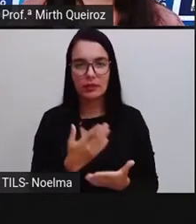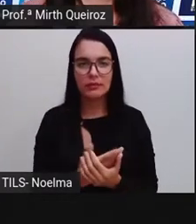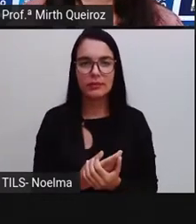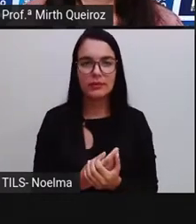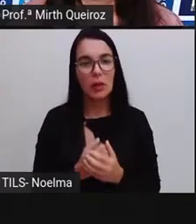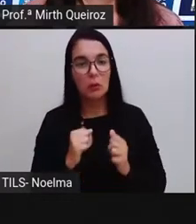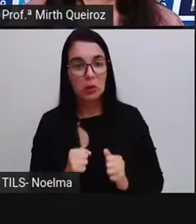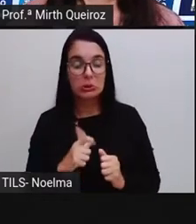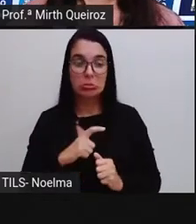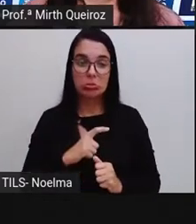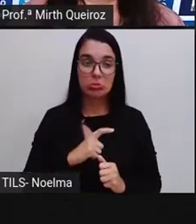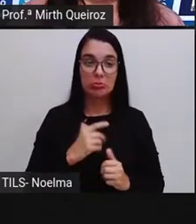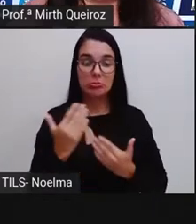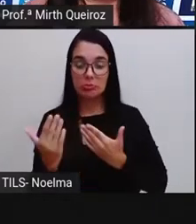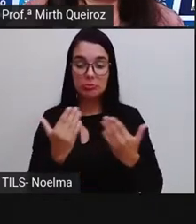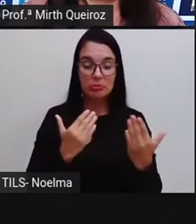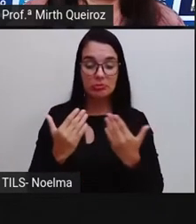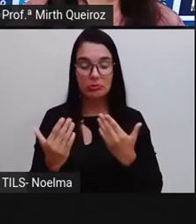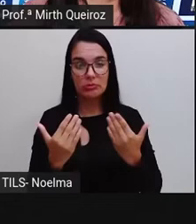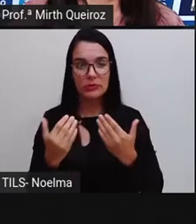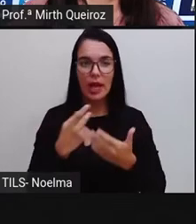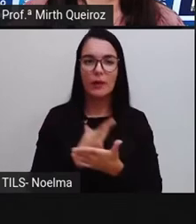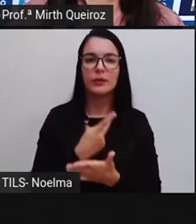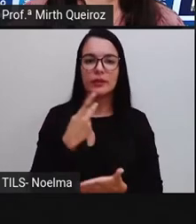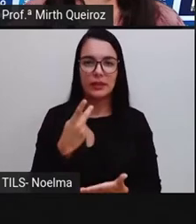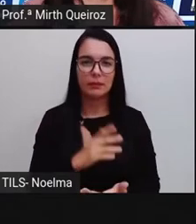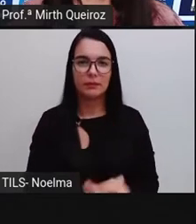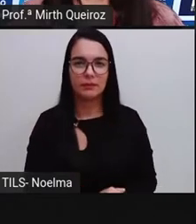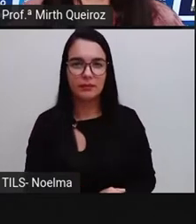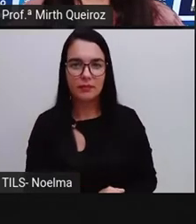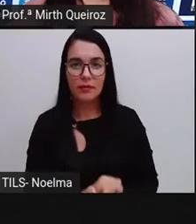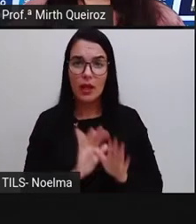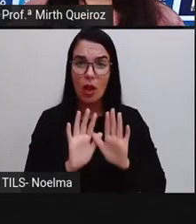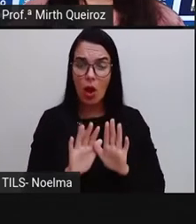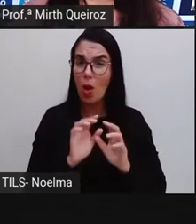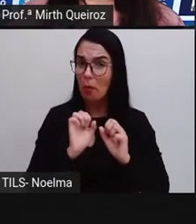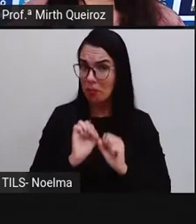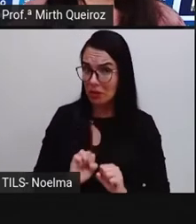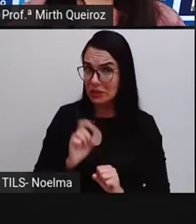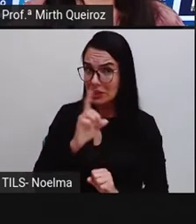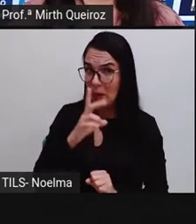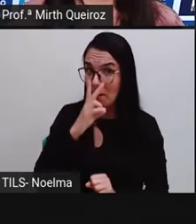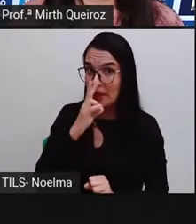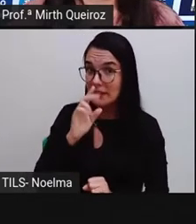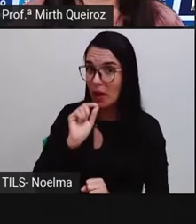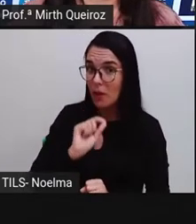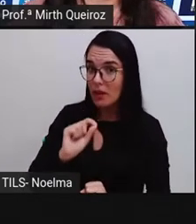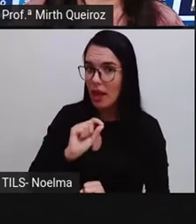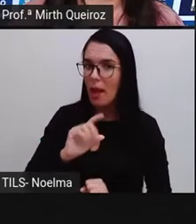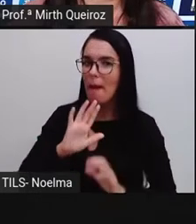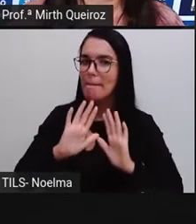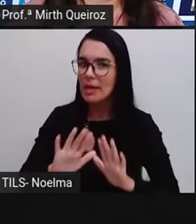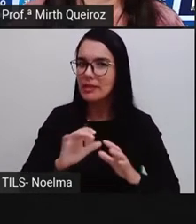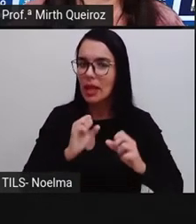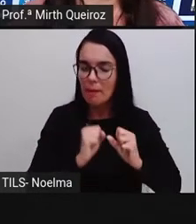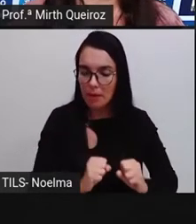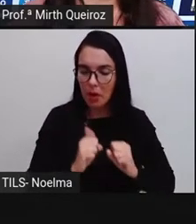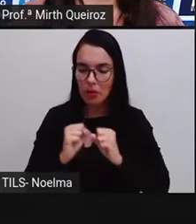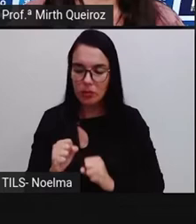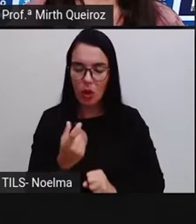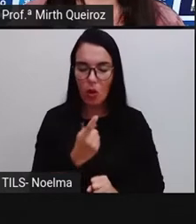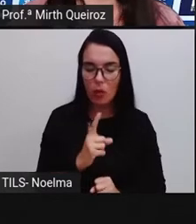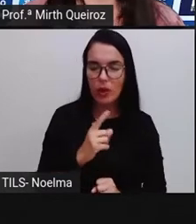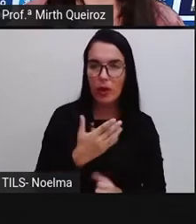chances de um evento acontecer. Pode não parecer, mas a probabilidade está